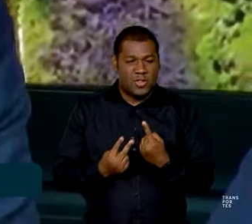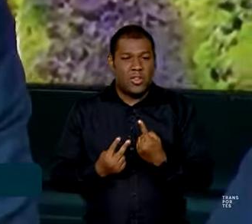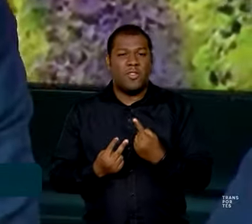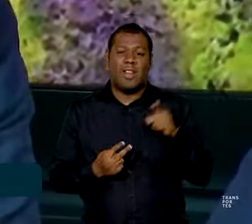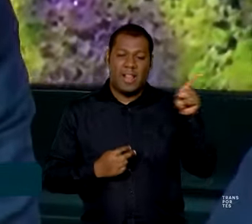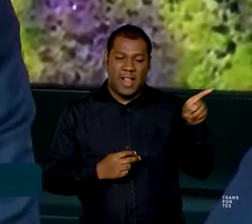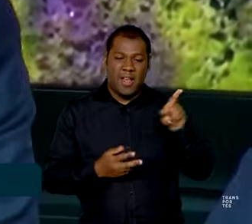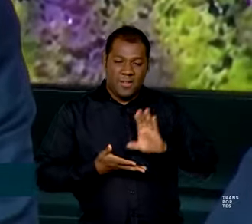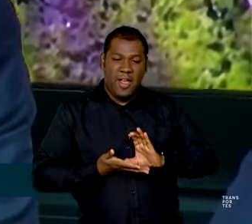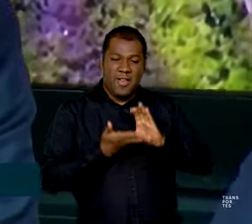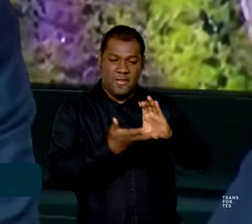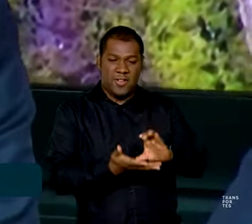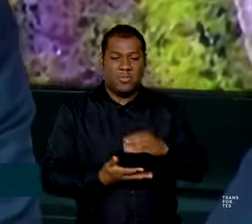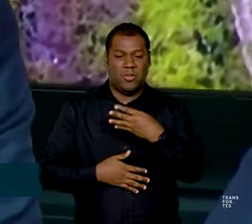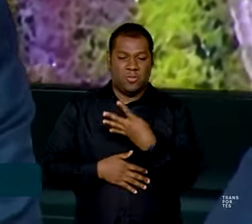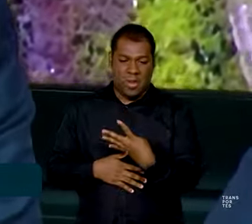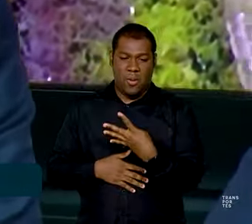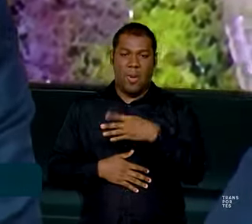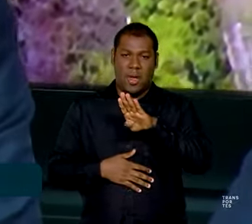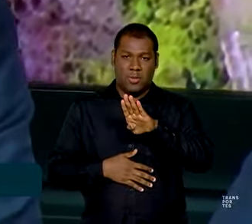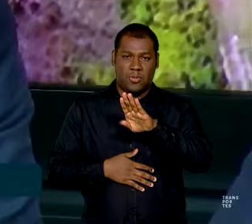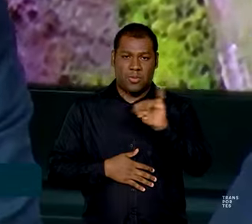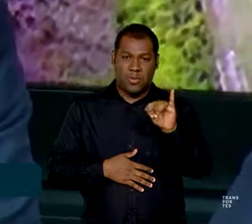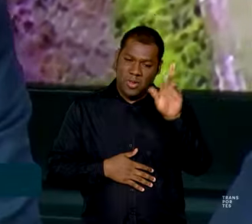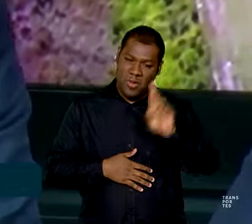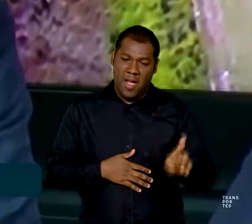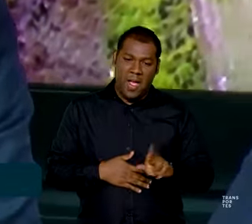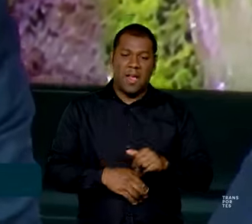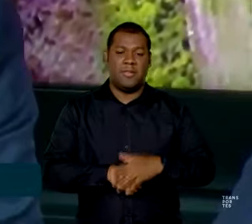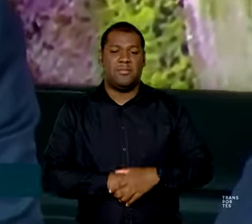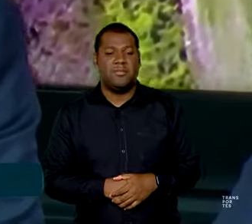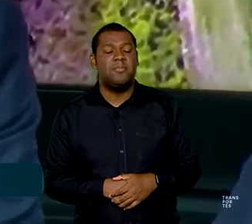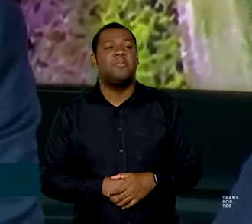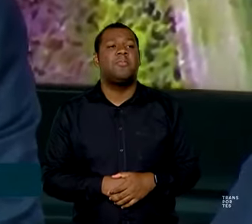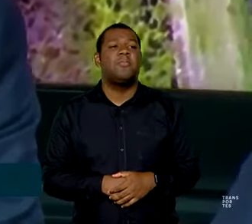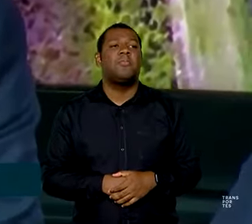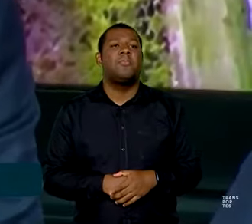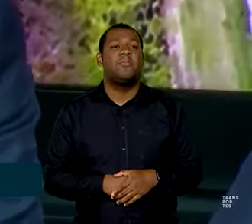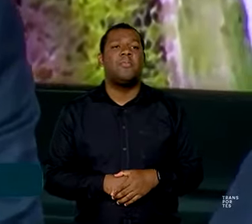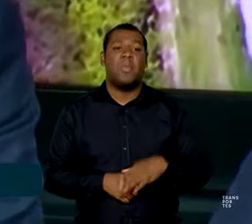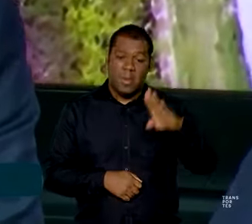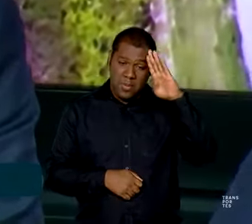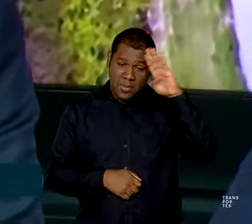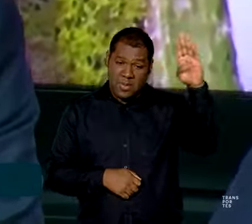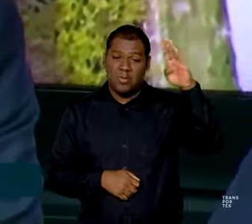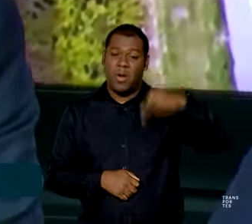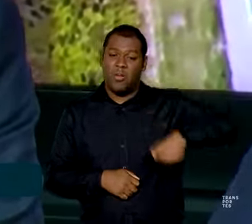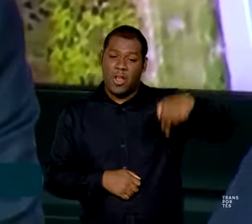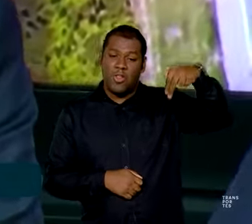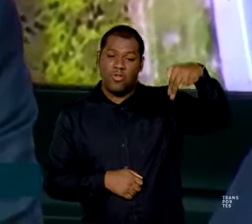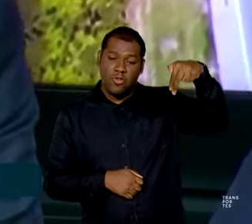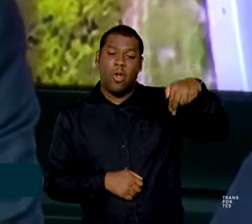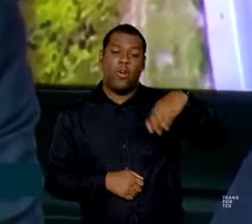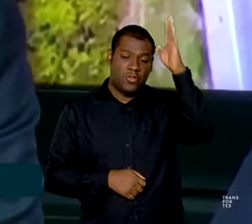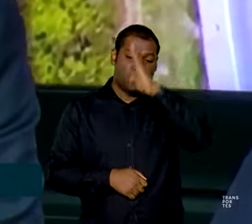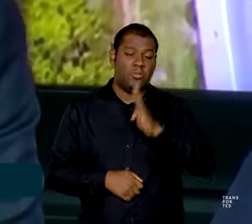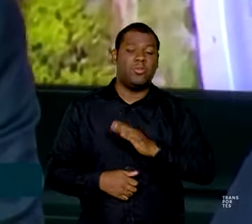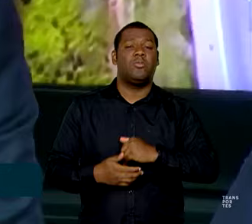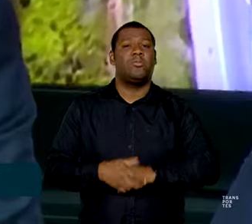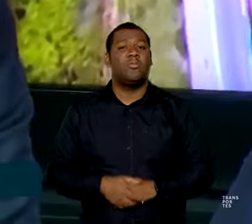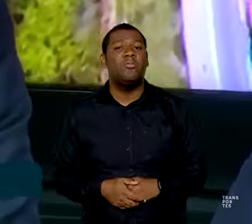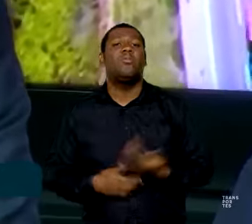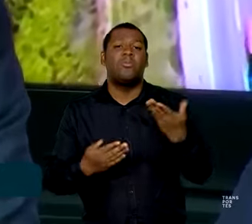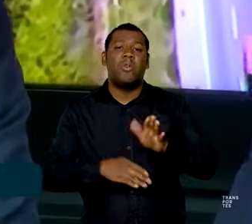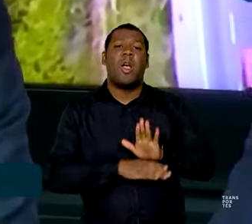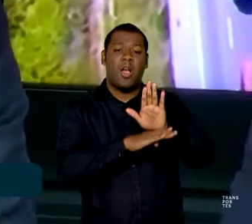de reais. E todos esses investimentos, a grande maioria, no eixo norte do Brasil, que vai ajudar muito